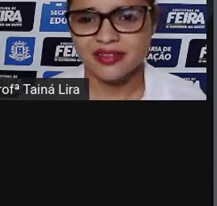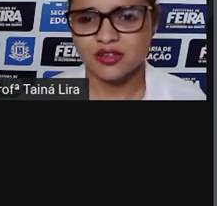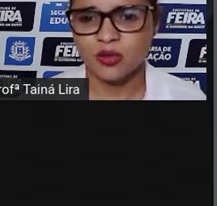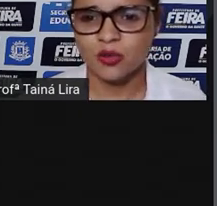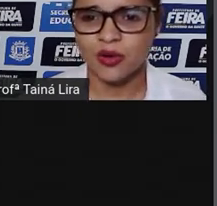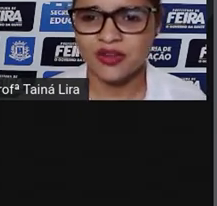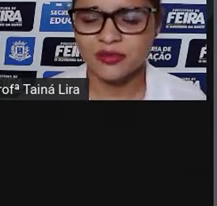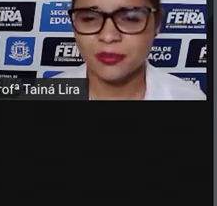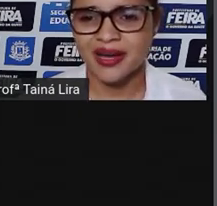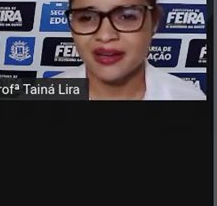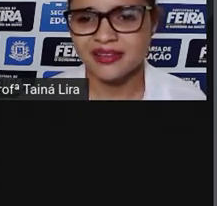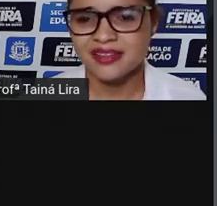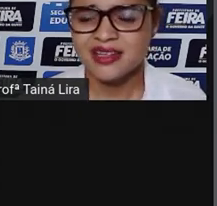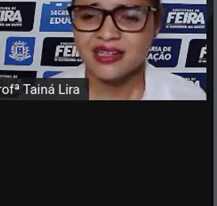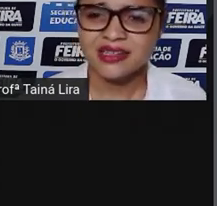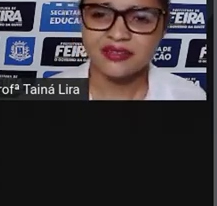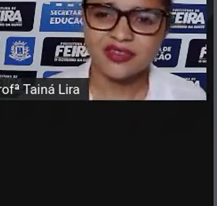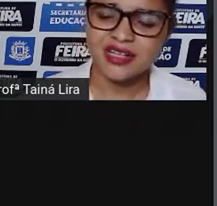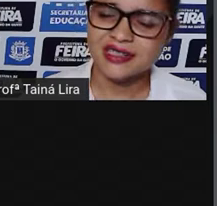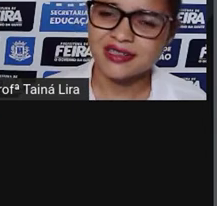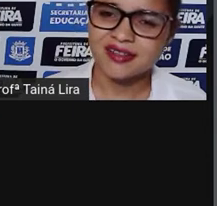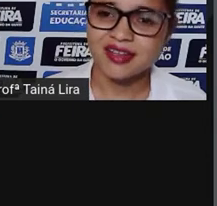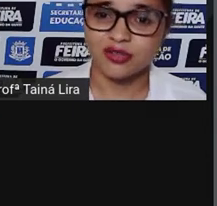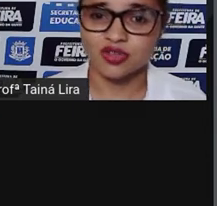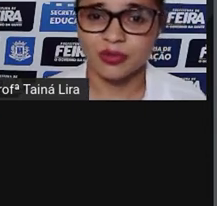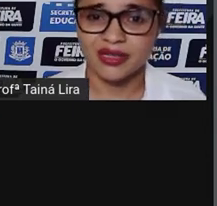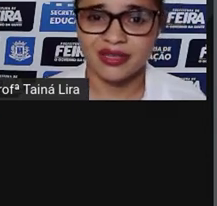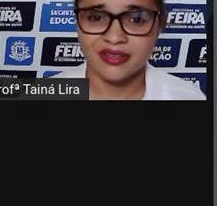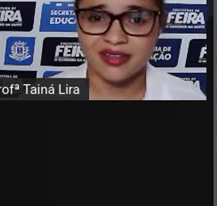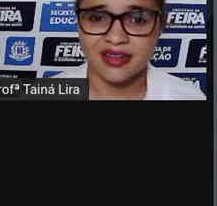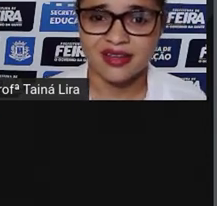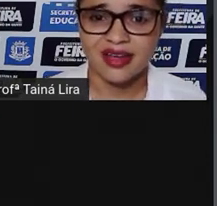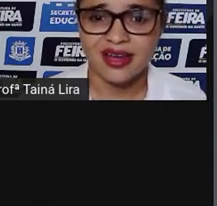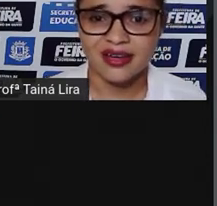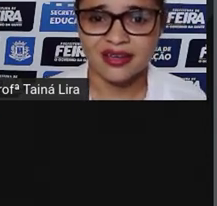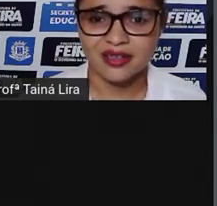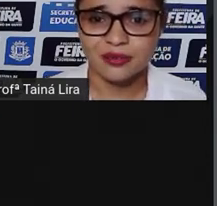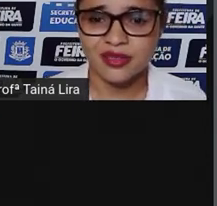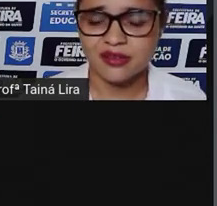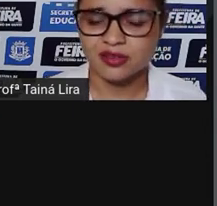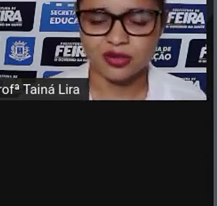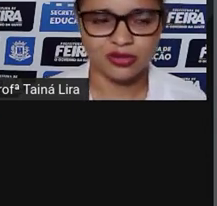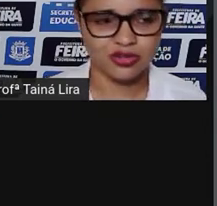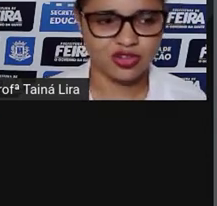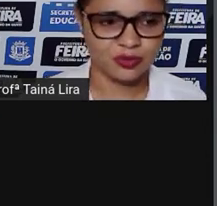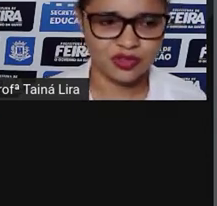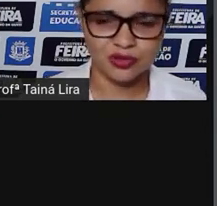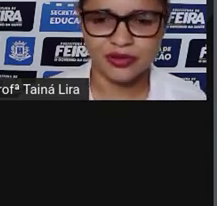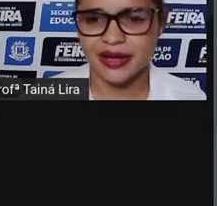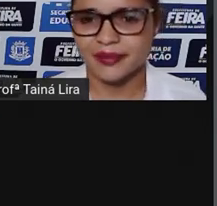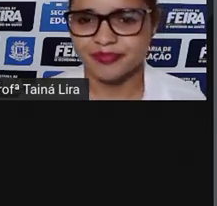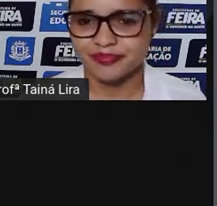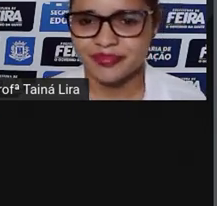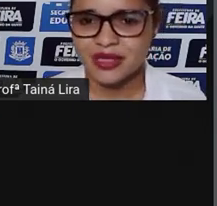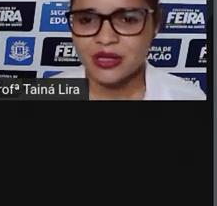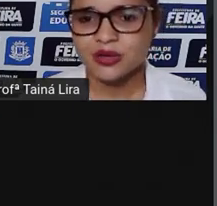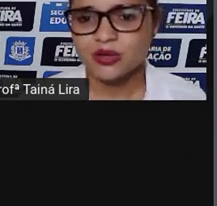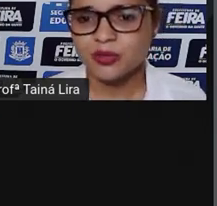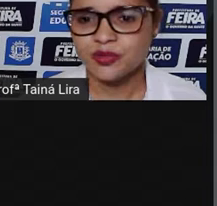praças, ruas, bares, livrarias, salões de beleza, academias e todo tipo de lugar.